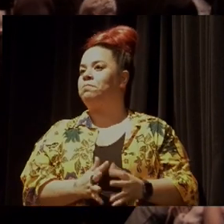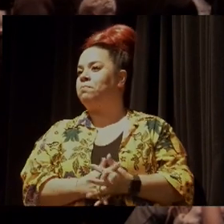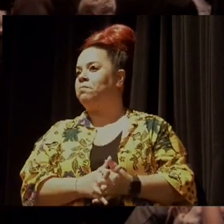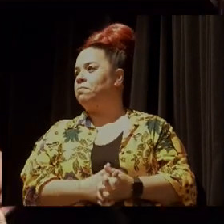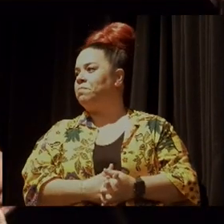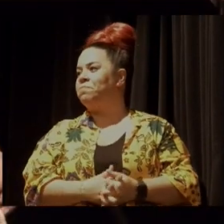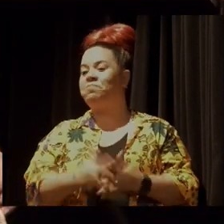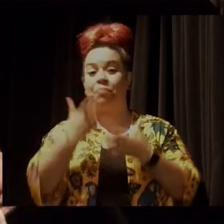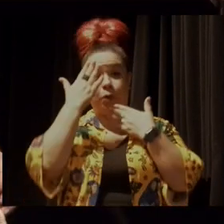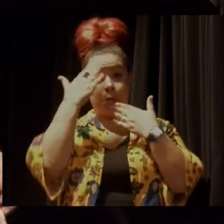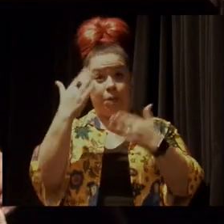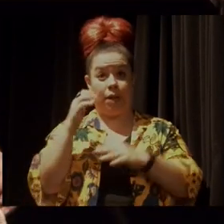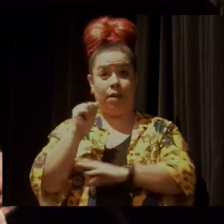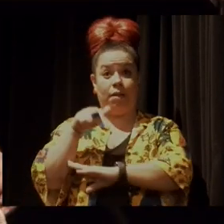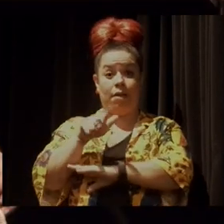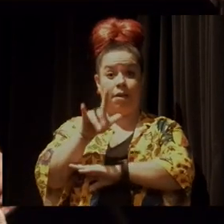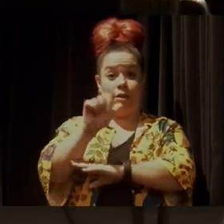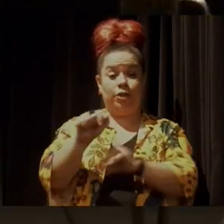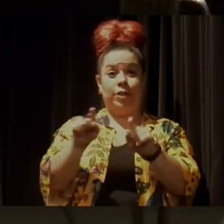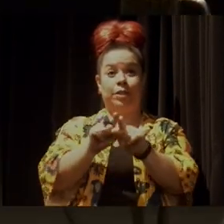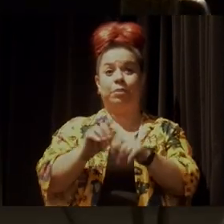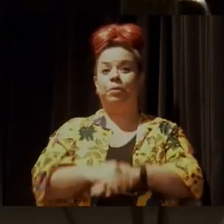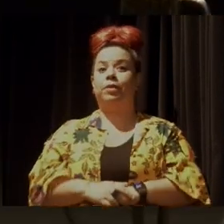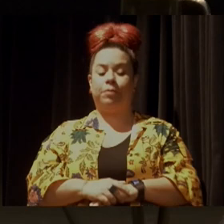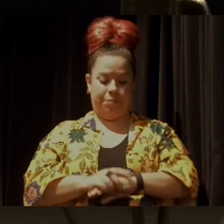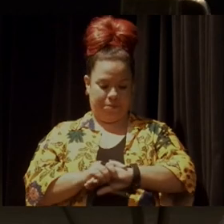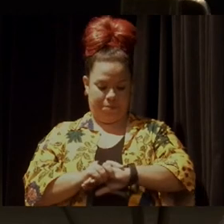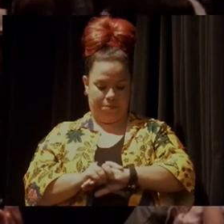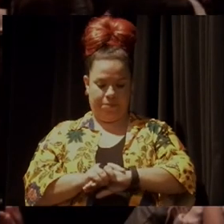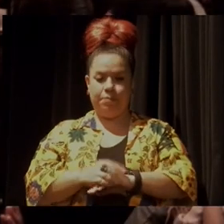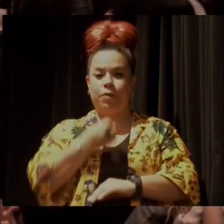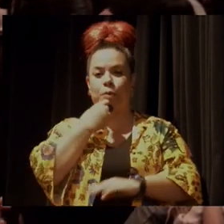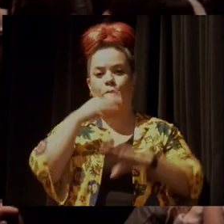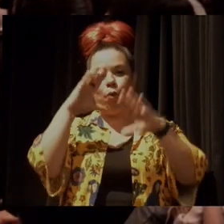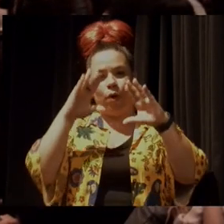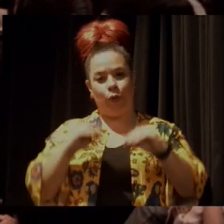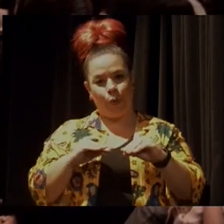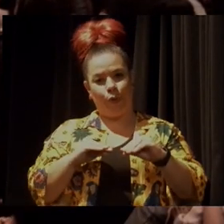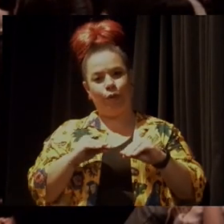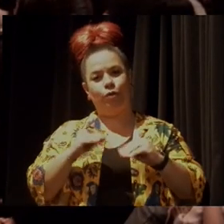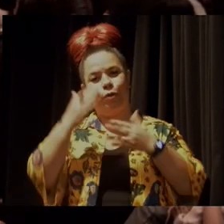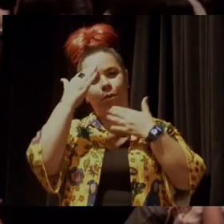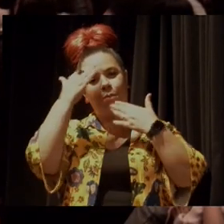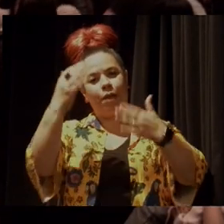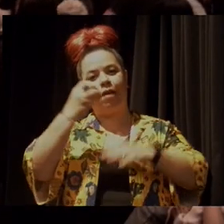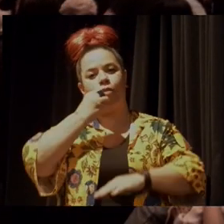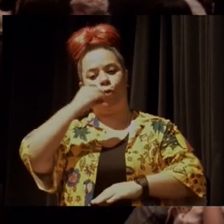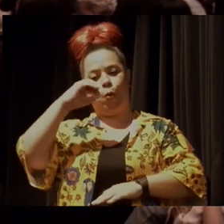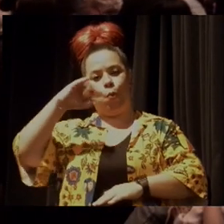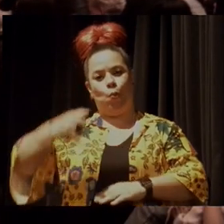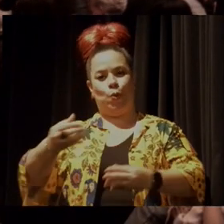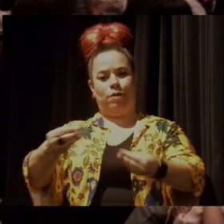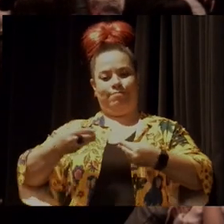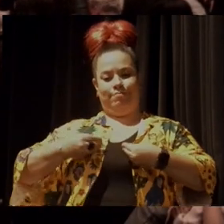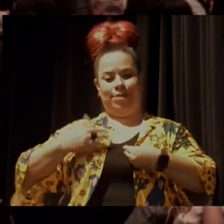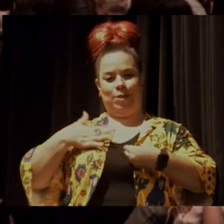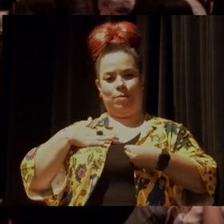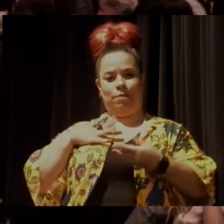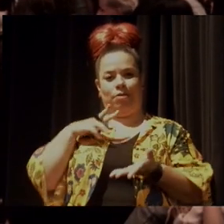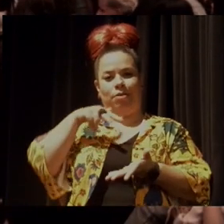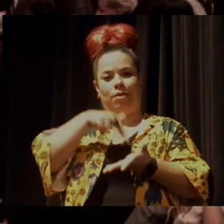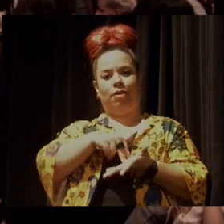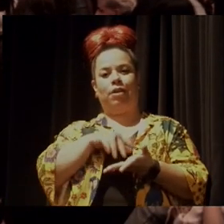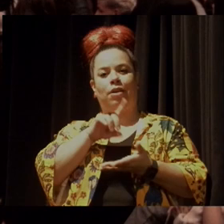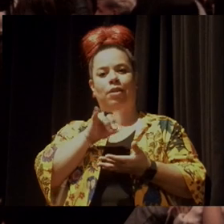muito obrigado, Ângela. Fábio, Félio. Bom, pessoal, boa noite, obrigado pela oportunidade de estar aqui, a Denise,